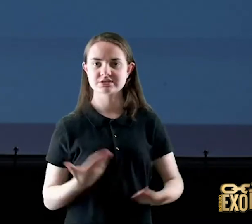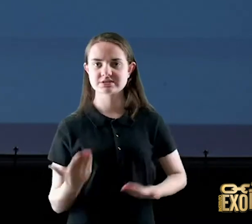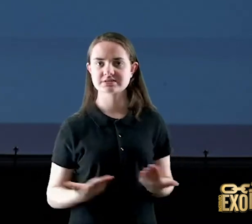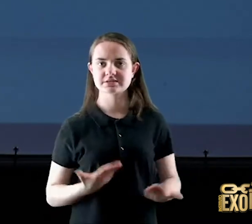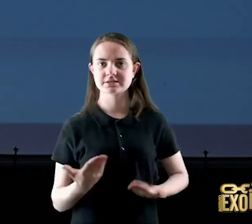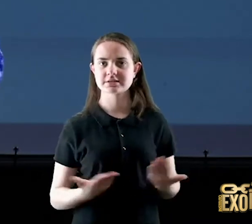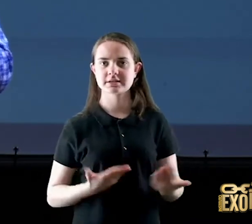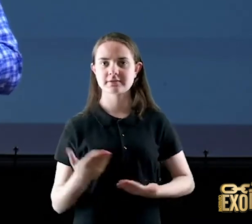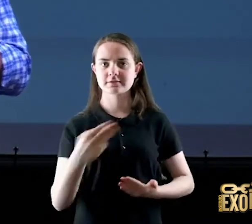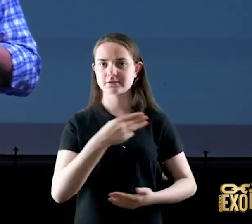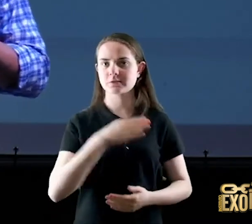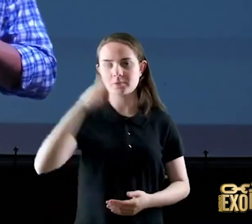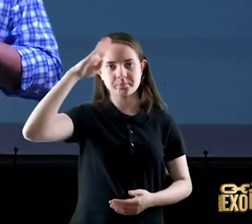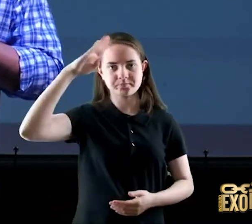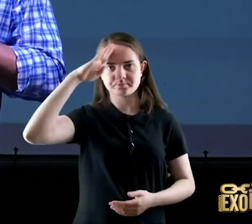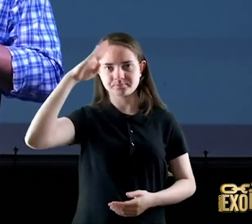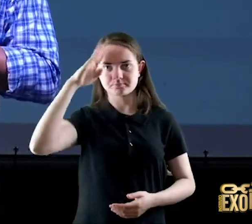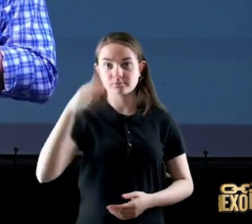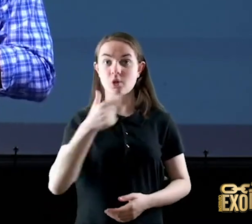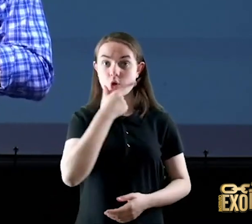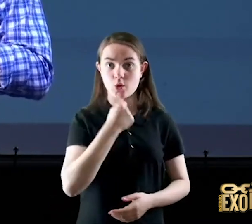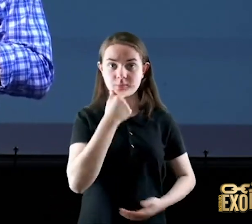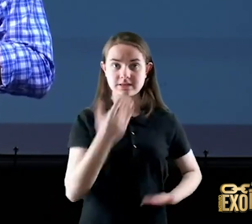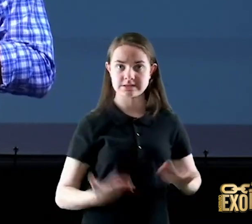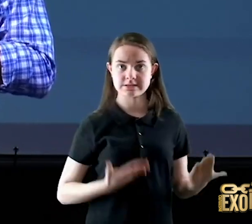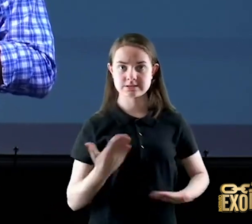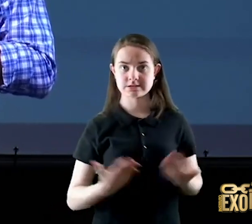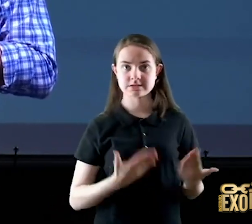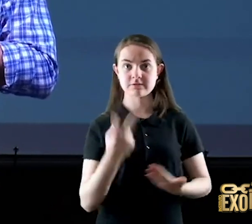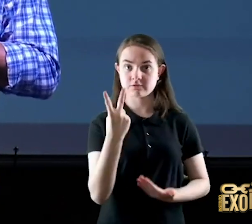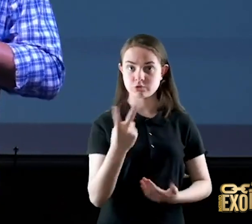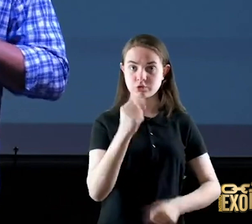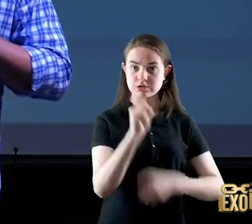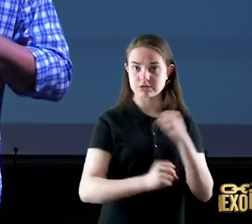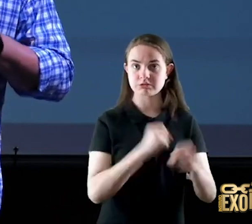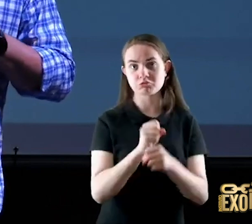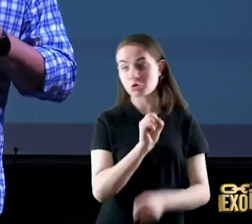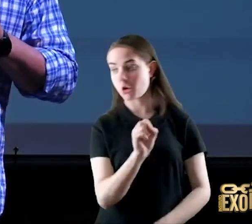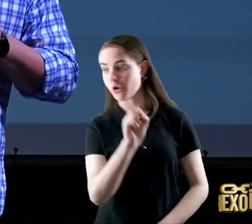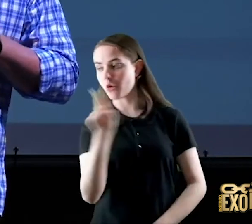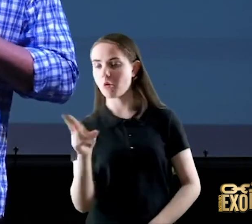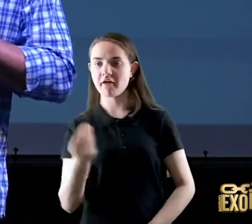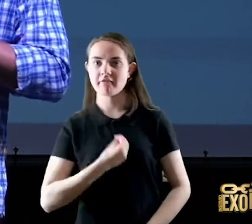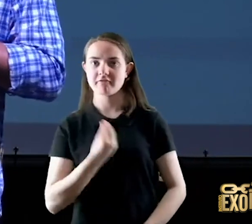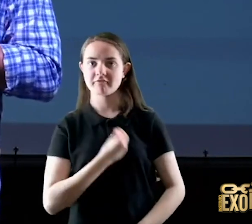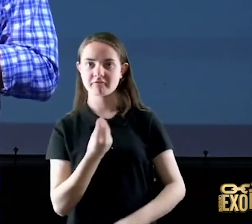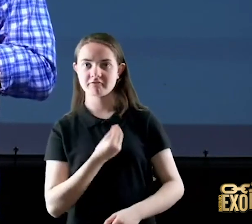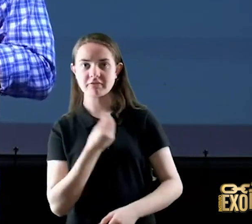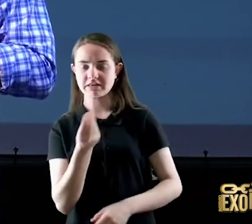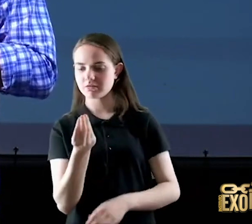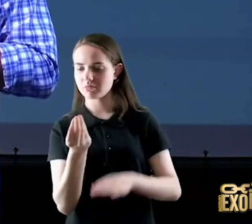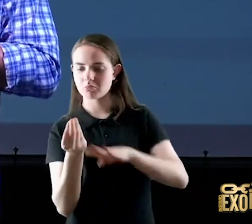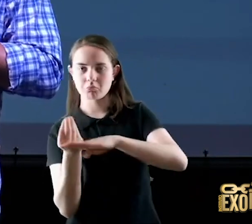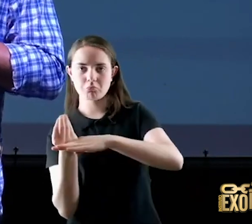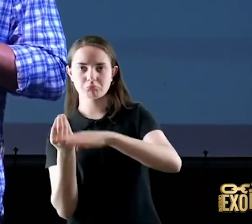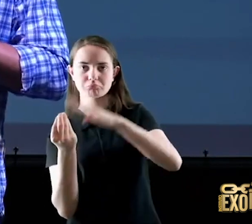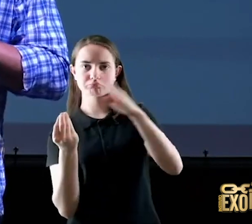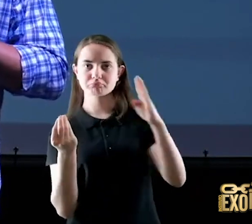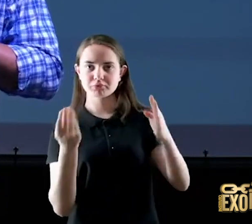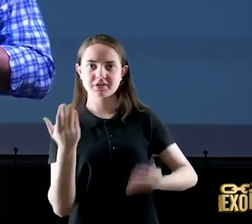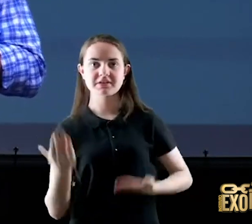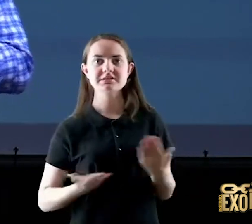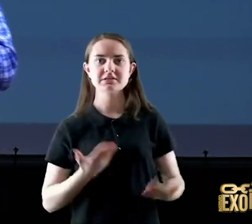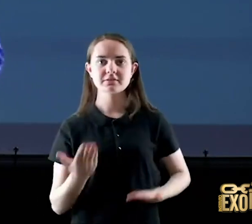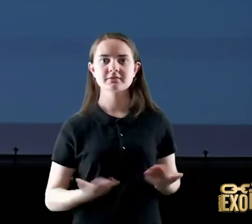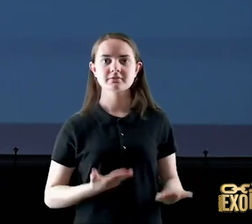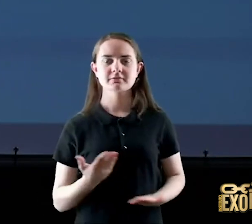e os homens servem dois anos ou então eles servem a vida inteira de que maneira eles a